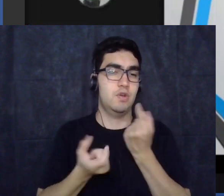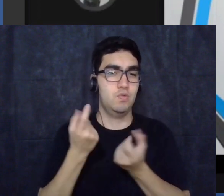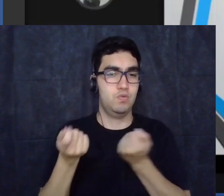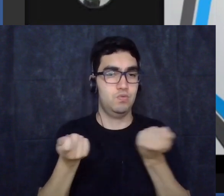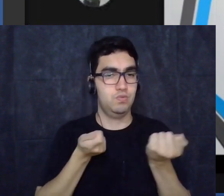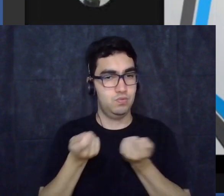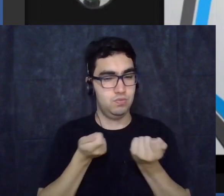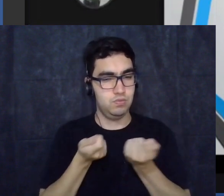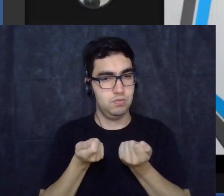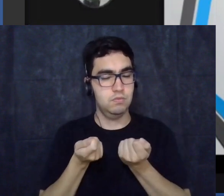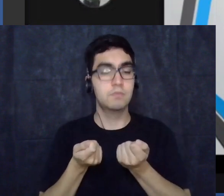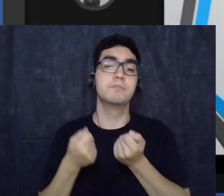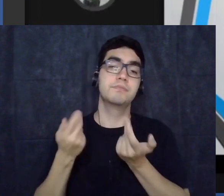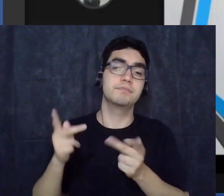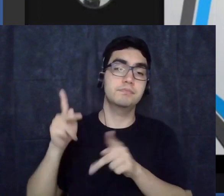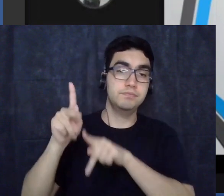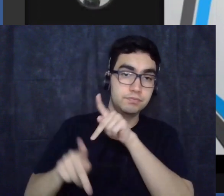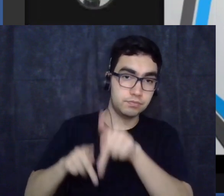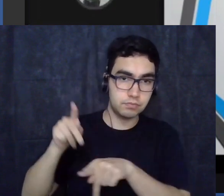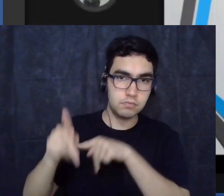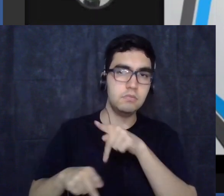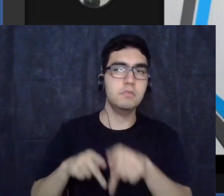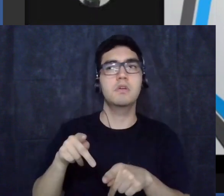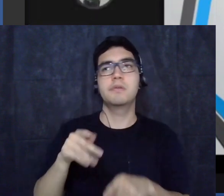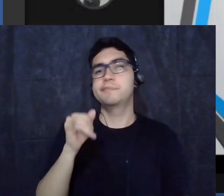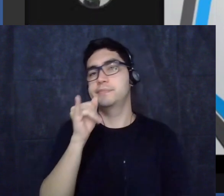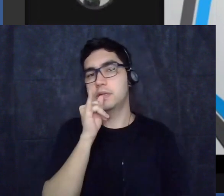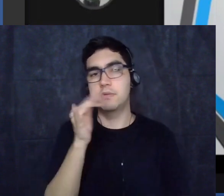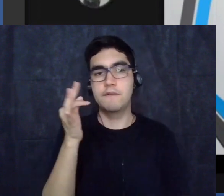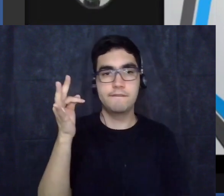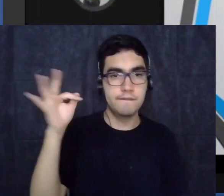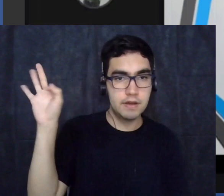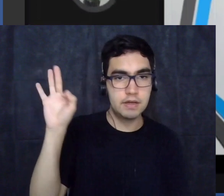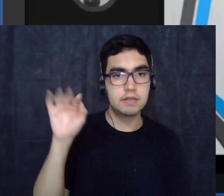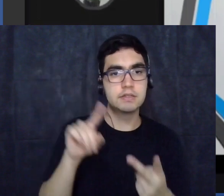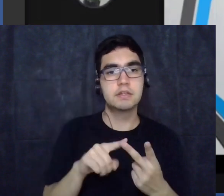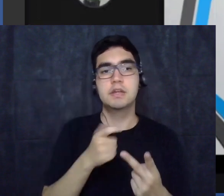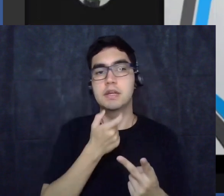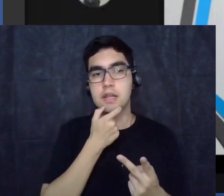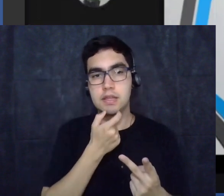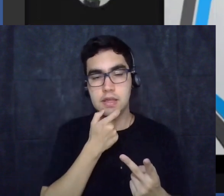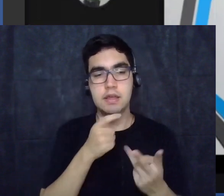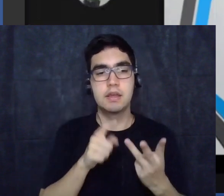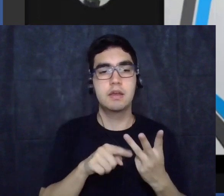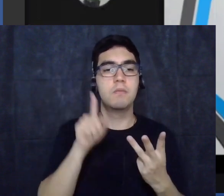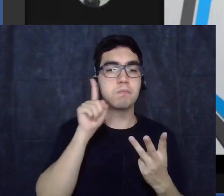população fosse na França, na Inglaterra, nos Estados Unidos, na Alemanha,